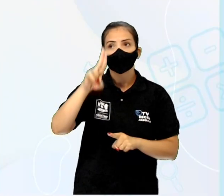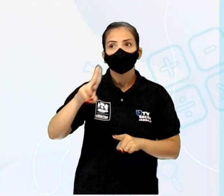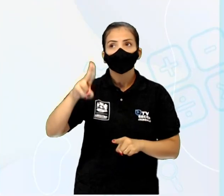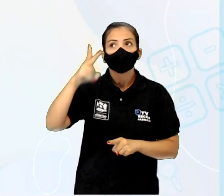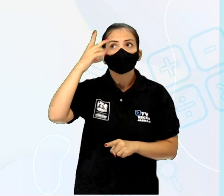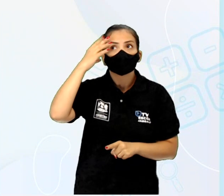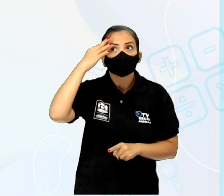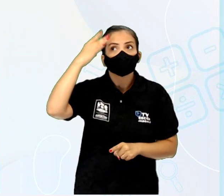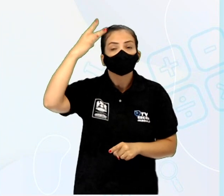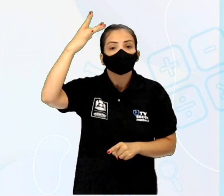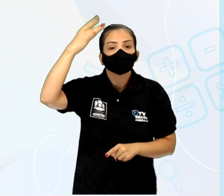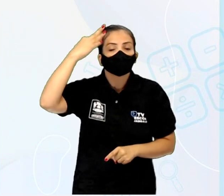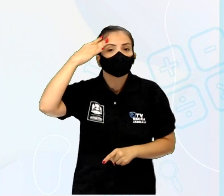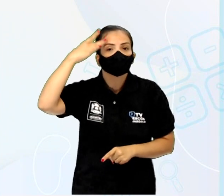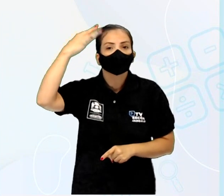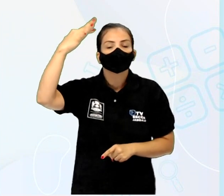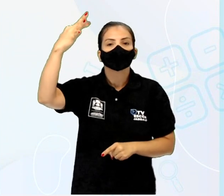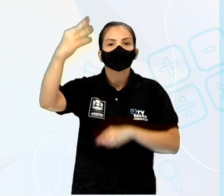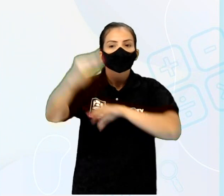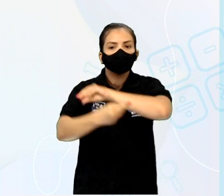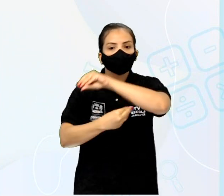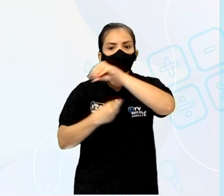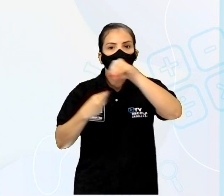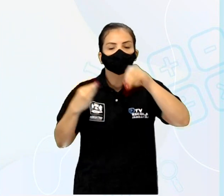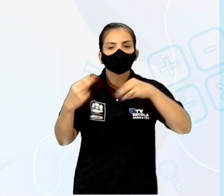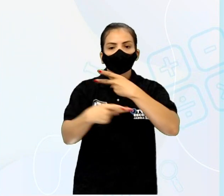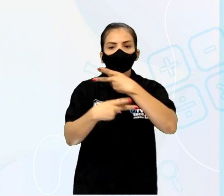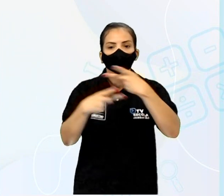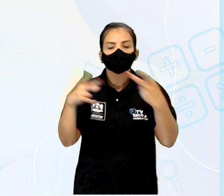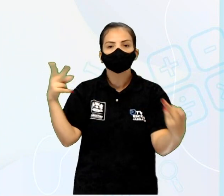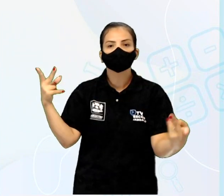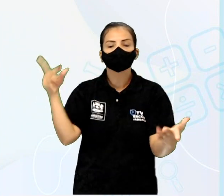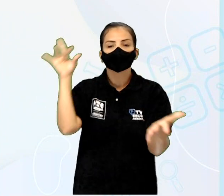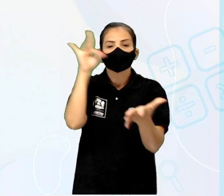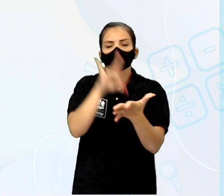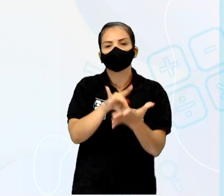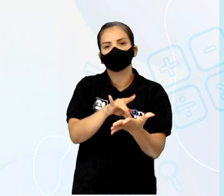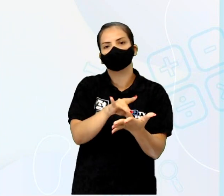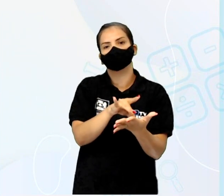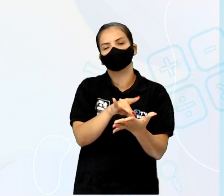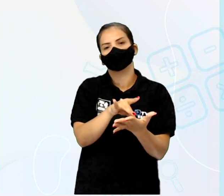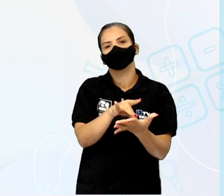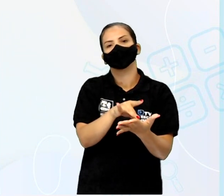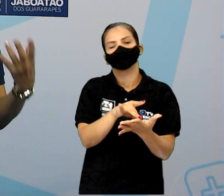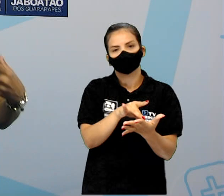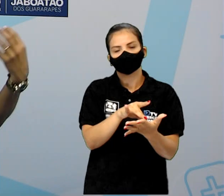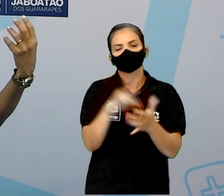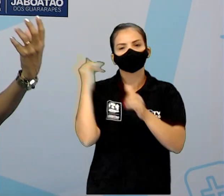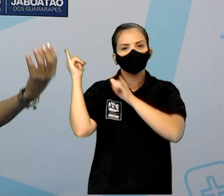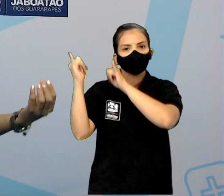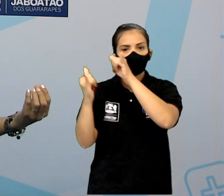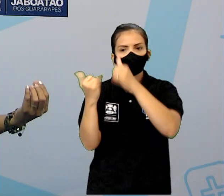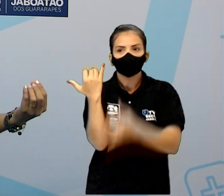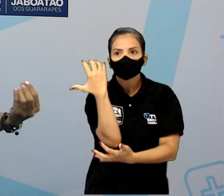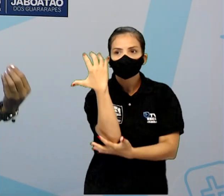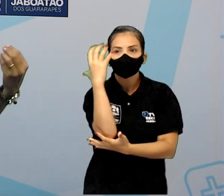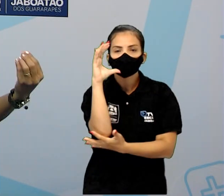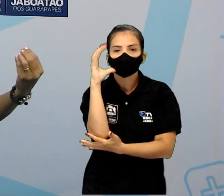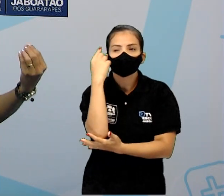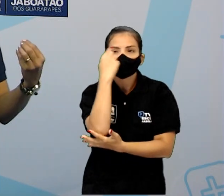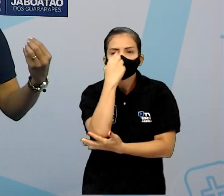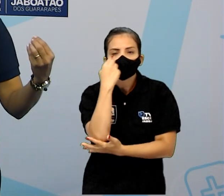ficção, que foi já falado, misturando-se com a realidade dos fatos. A lenda do Guaraná, a planta Guaraná existe,